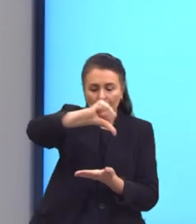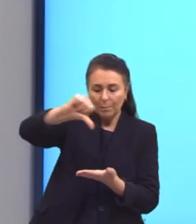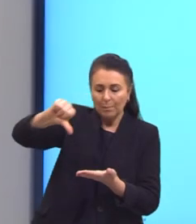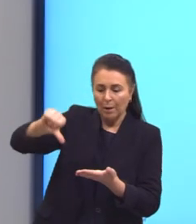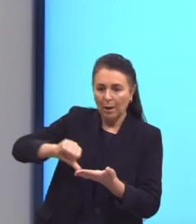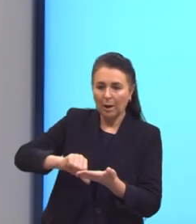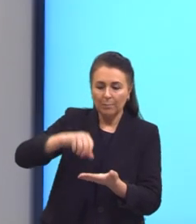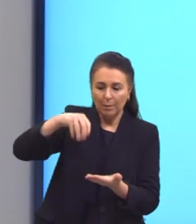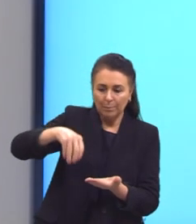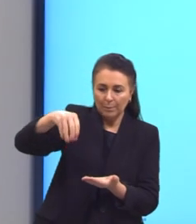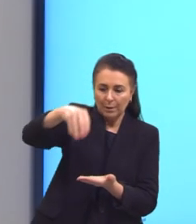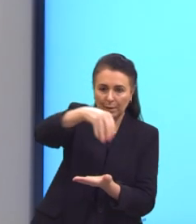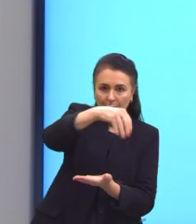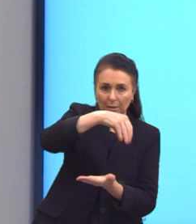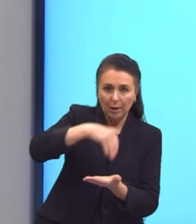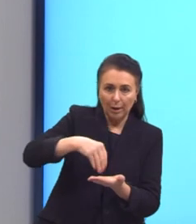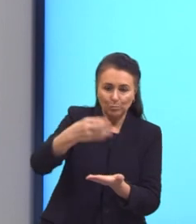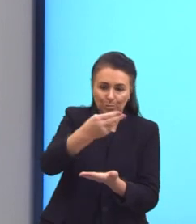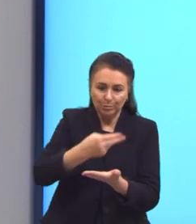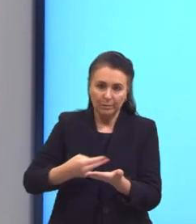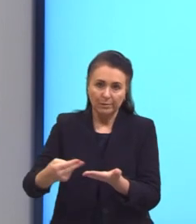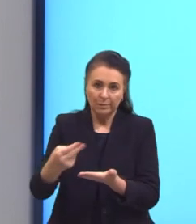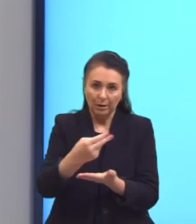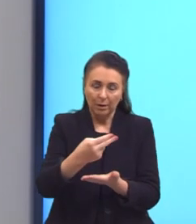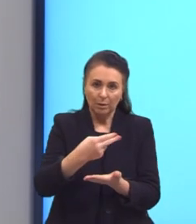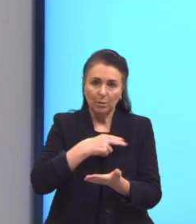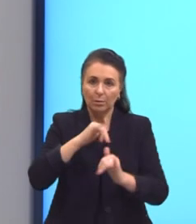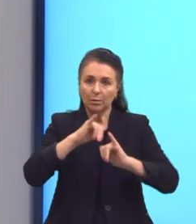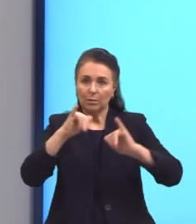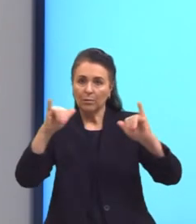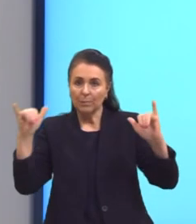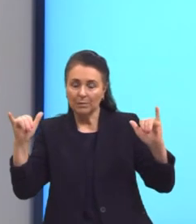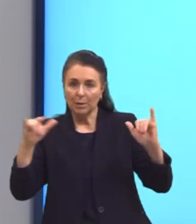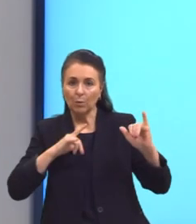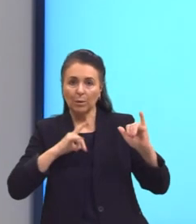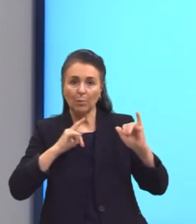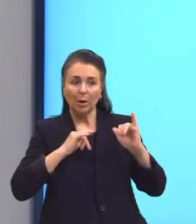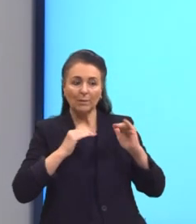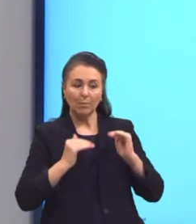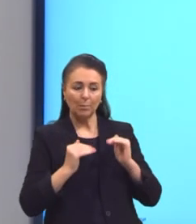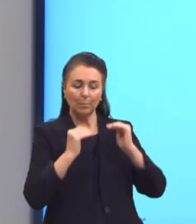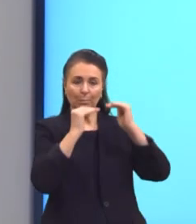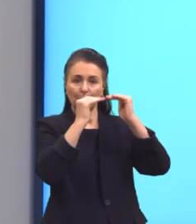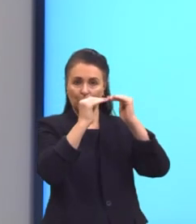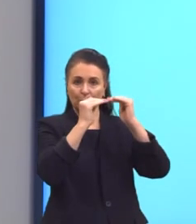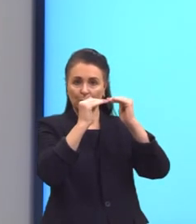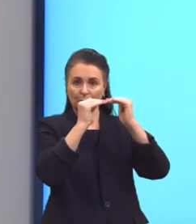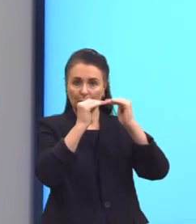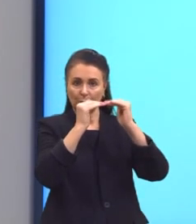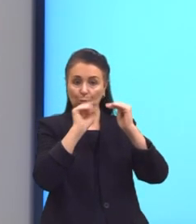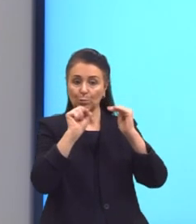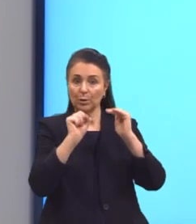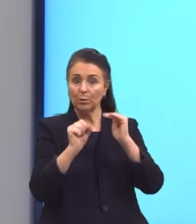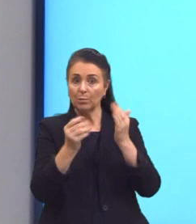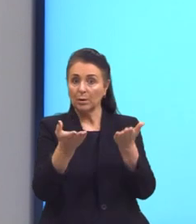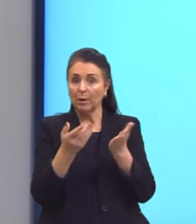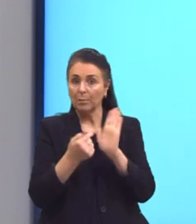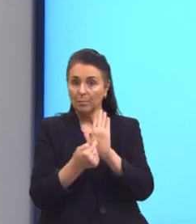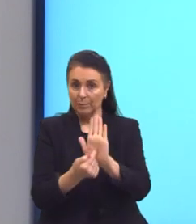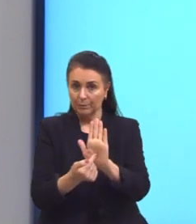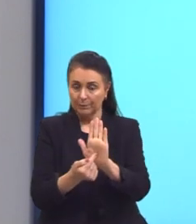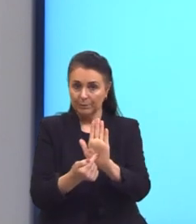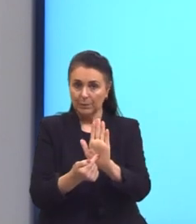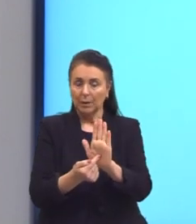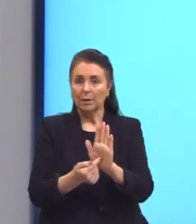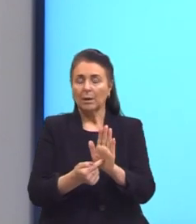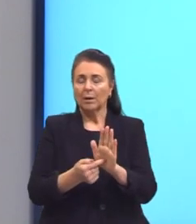possui uma legenda que informa o coeficiente de proporção, de proporcionalidade. Vamos supor, então, que